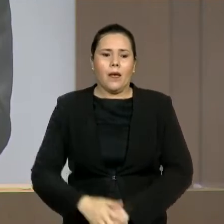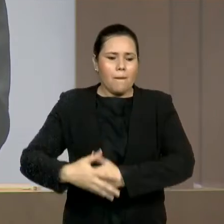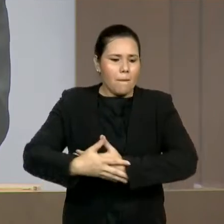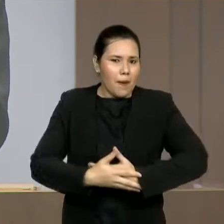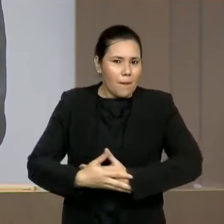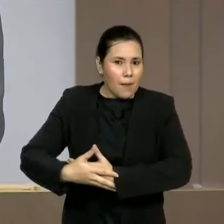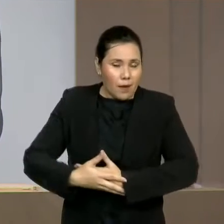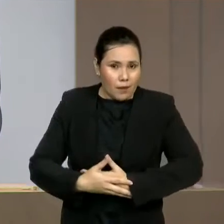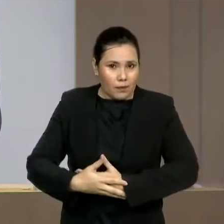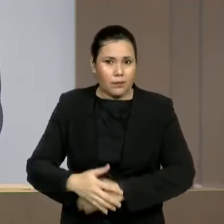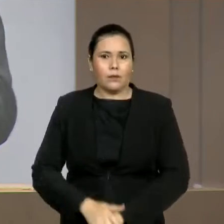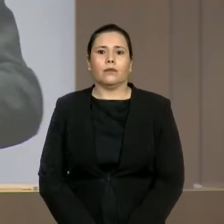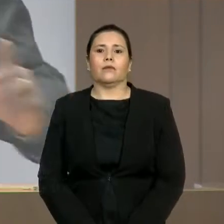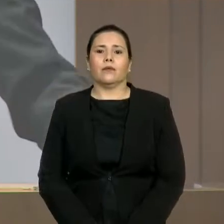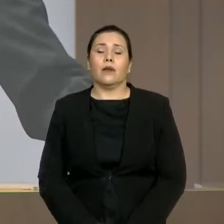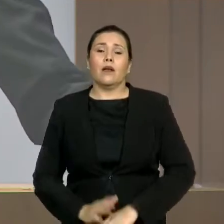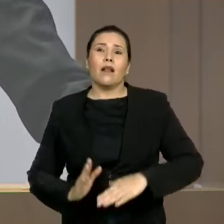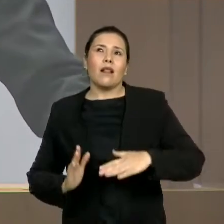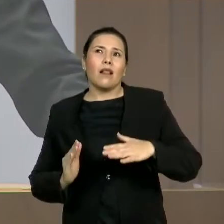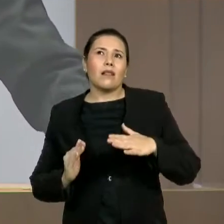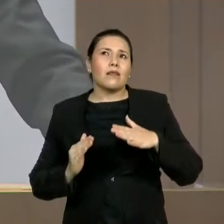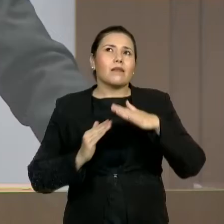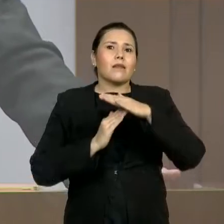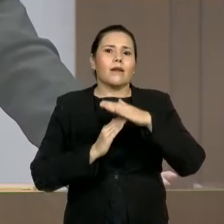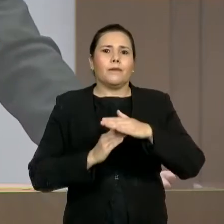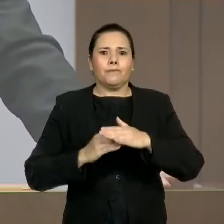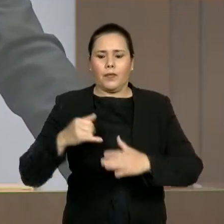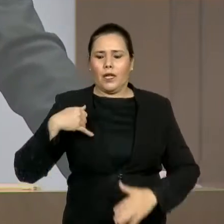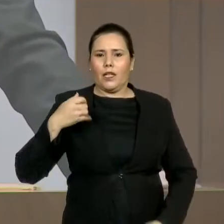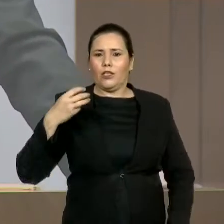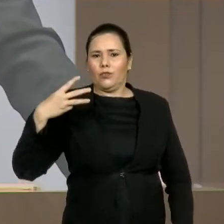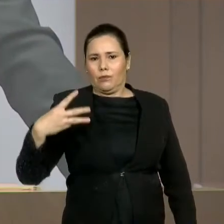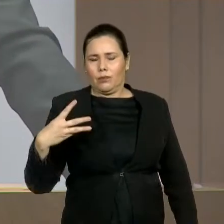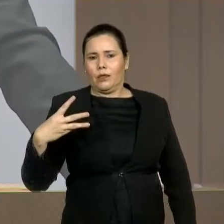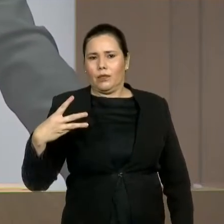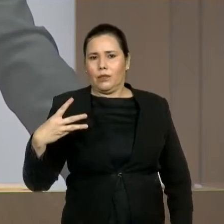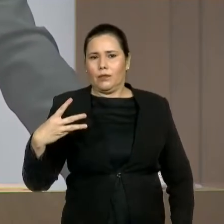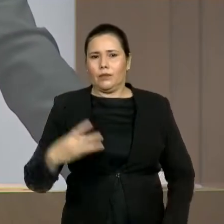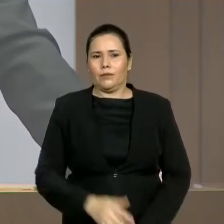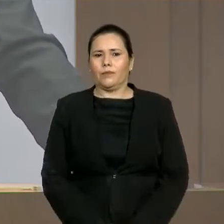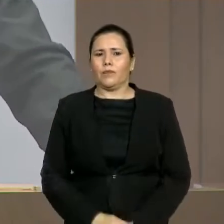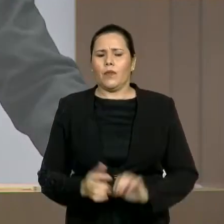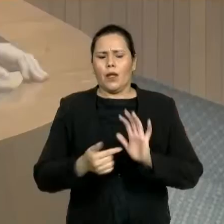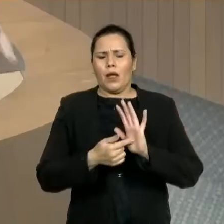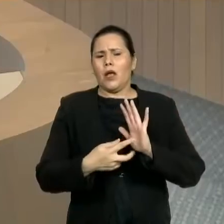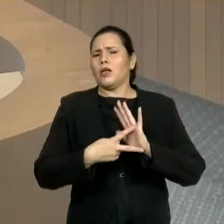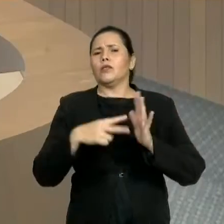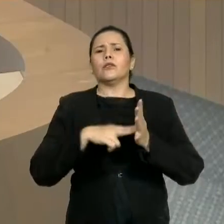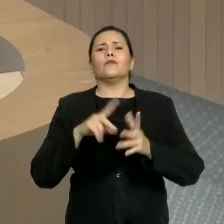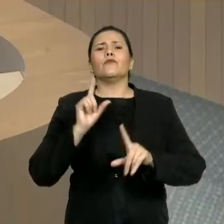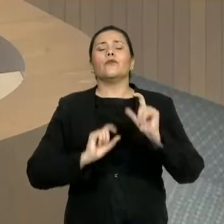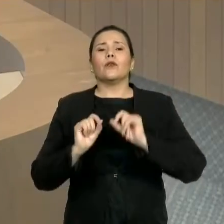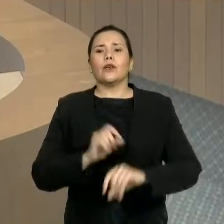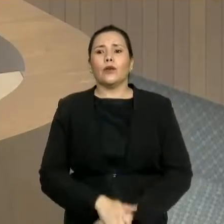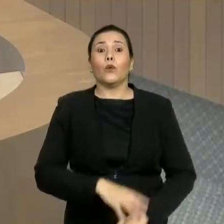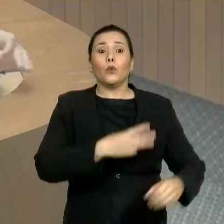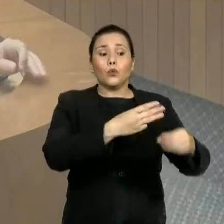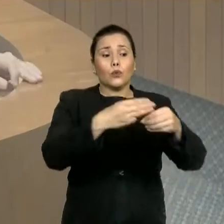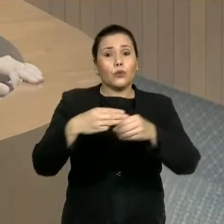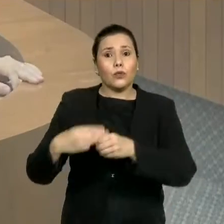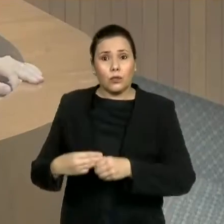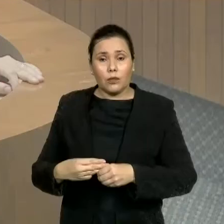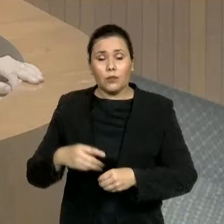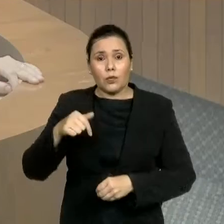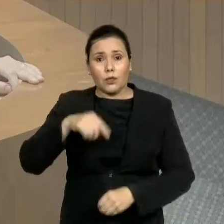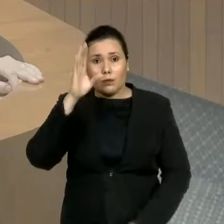O que é isso num português mais simples, para quem está nos ouvindo pela internet? Os municípios do Brasil, deputado